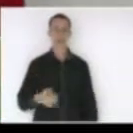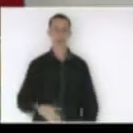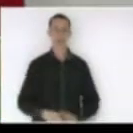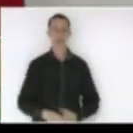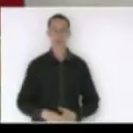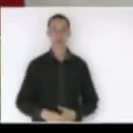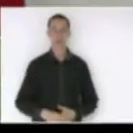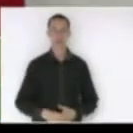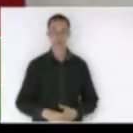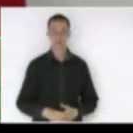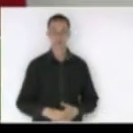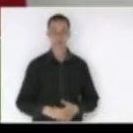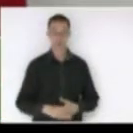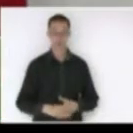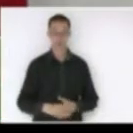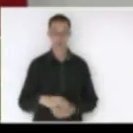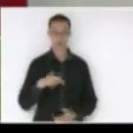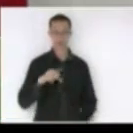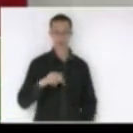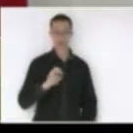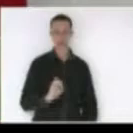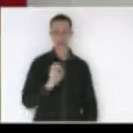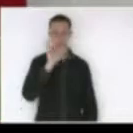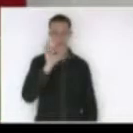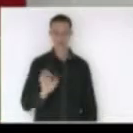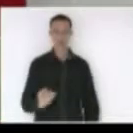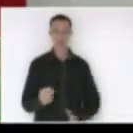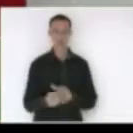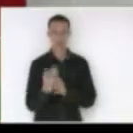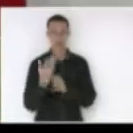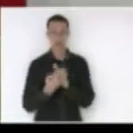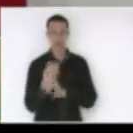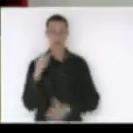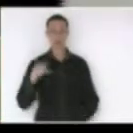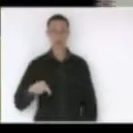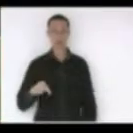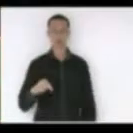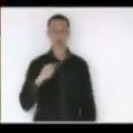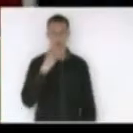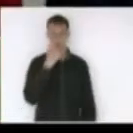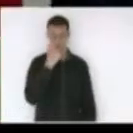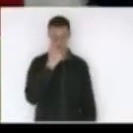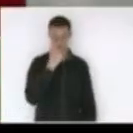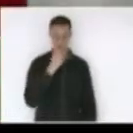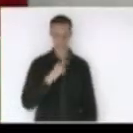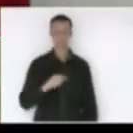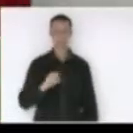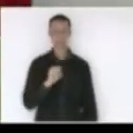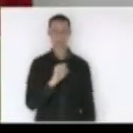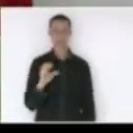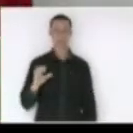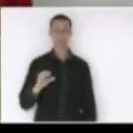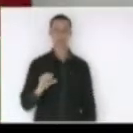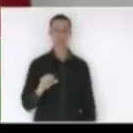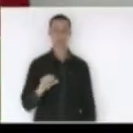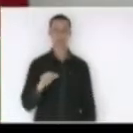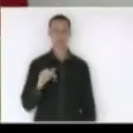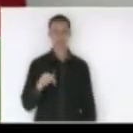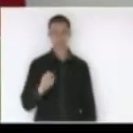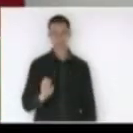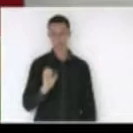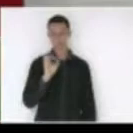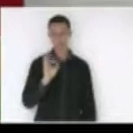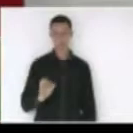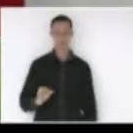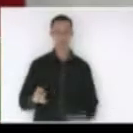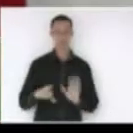75% desta produção em Santa Catarina ela vem da